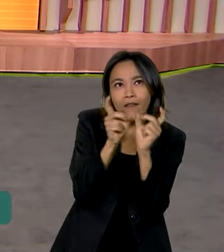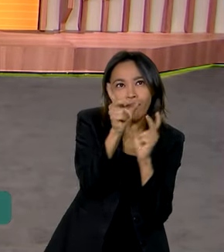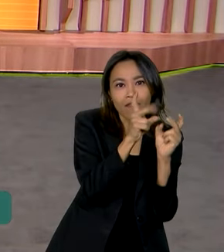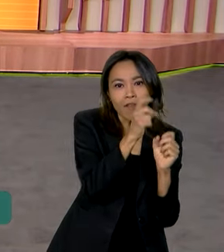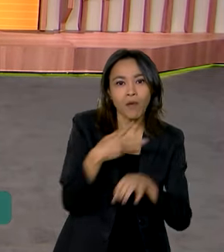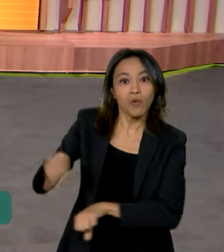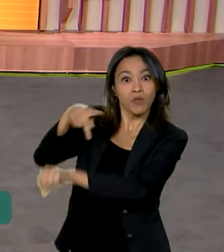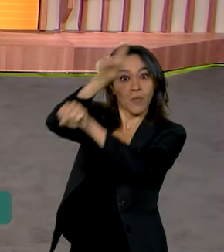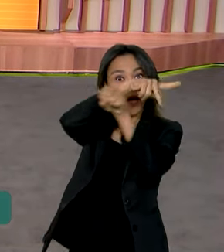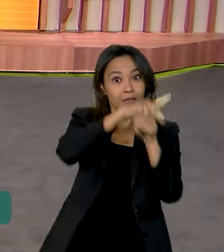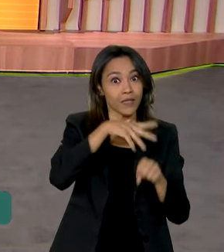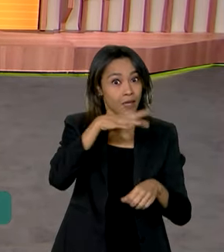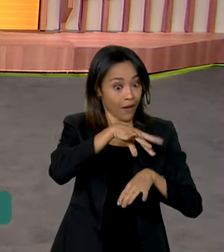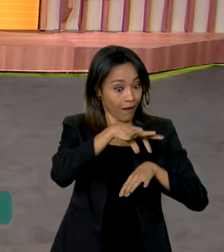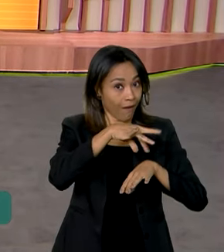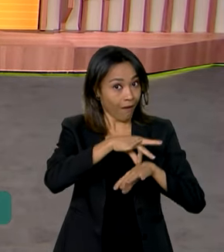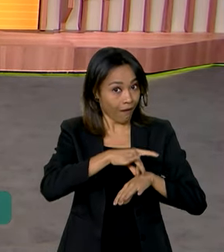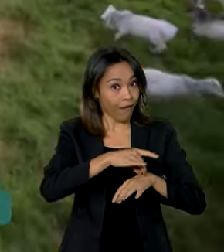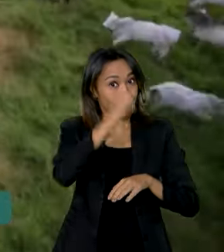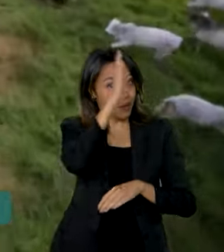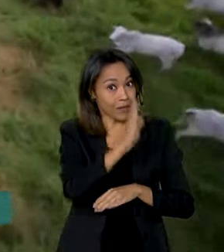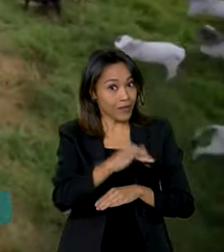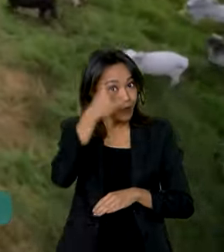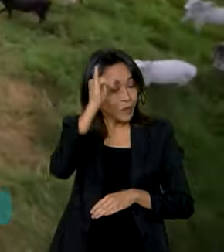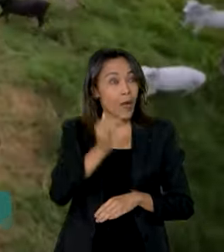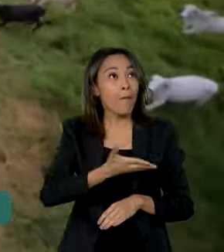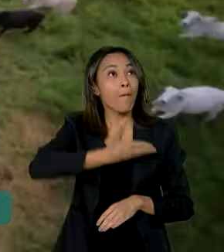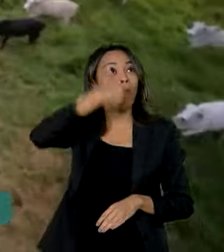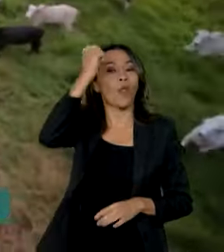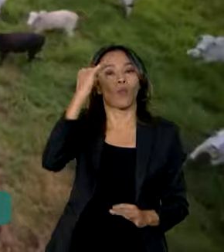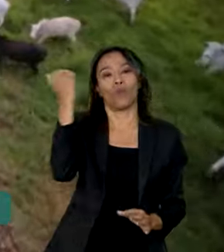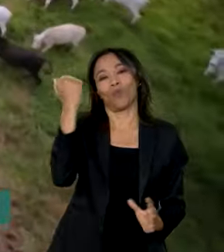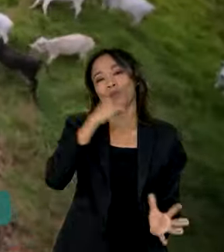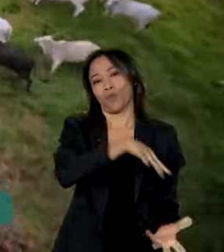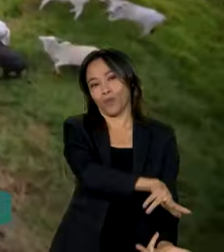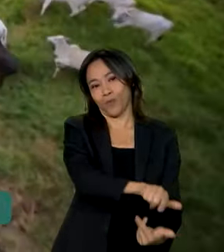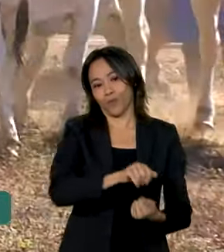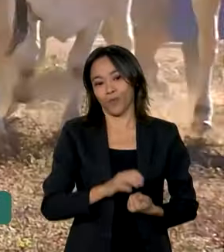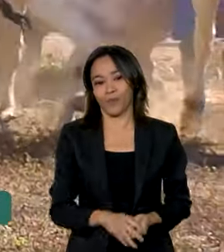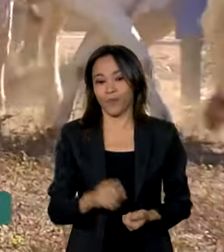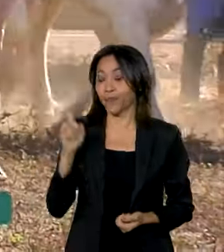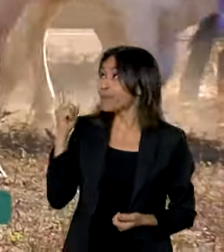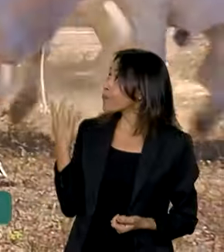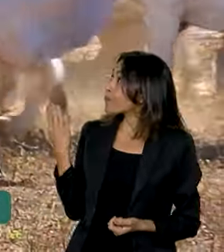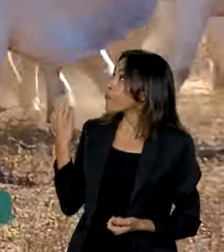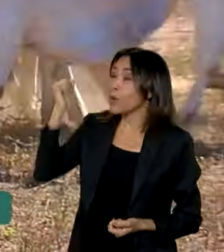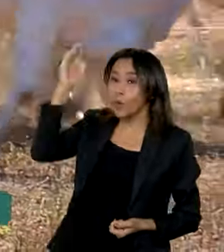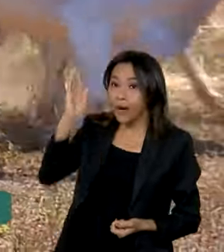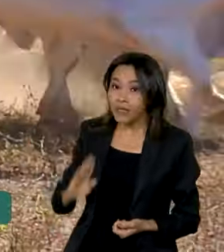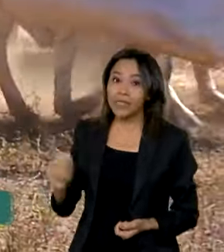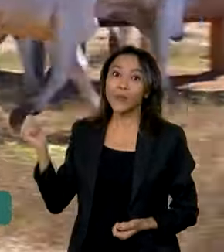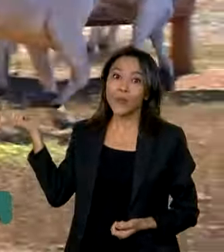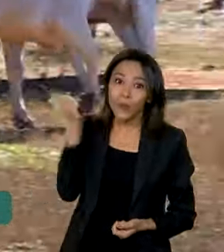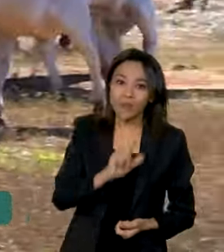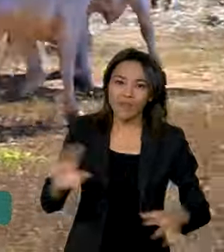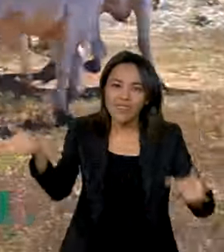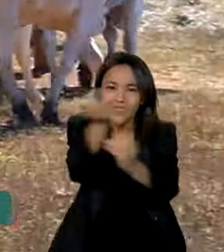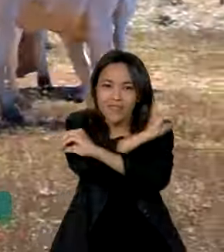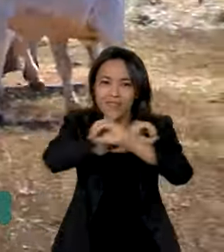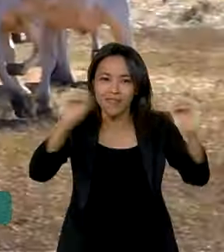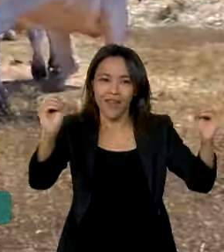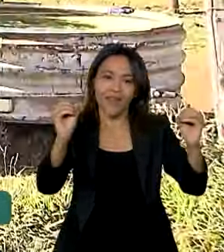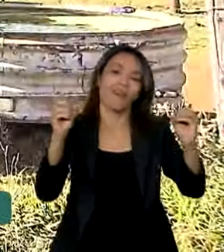que é considerada uma das melhores do mundo. O Brasil atingiu o status de livre da febre aftosa com a